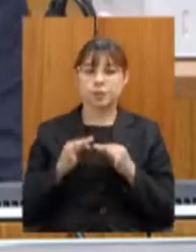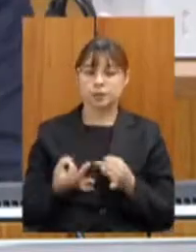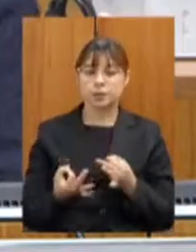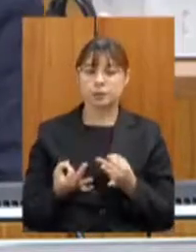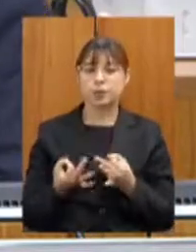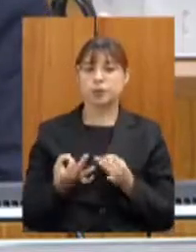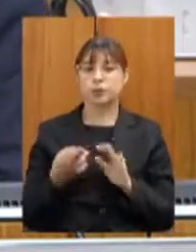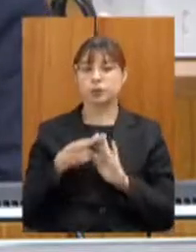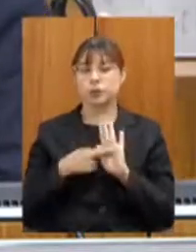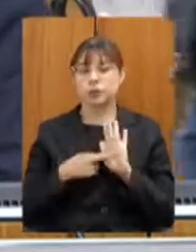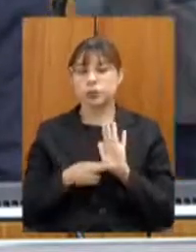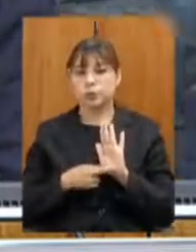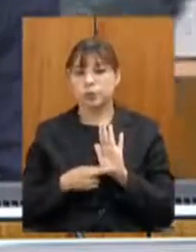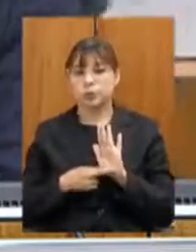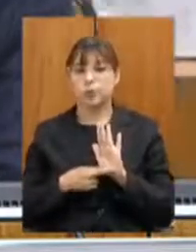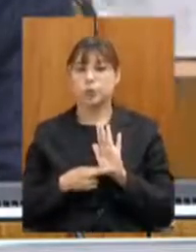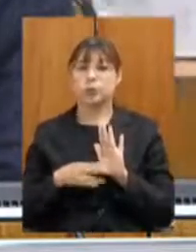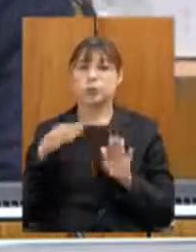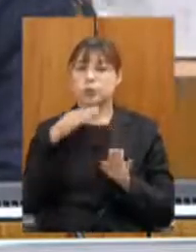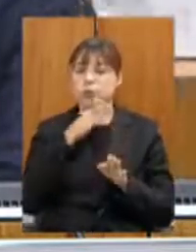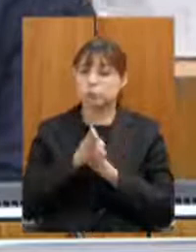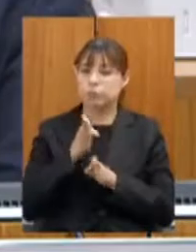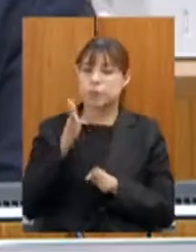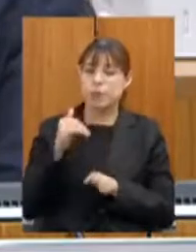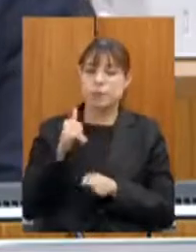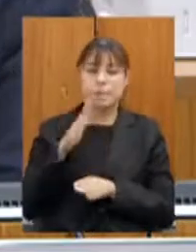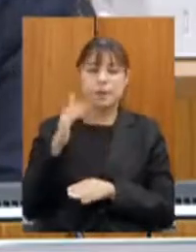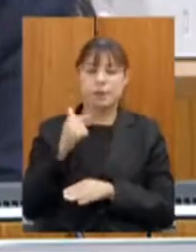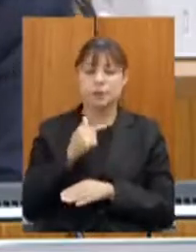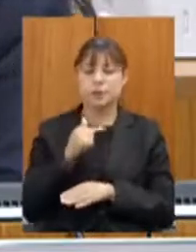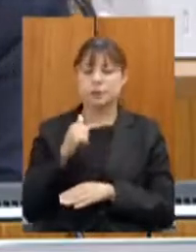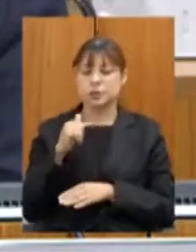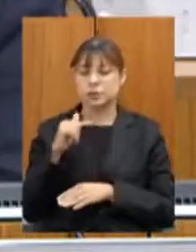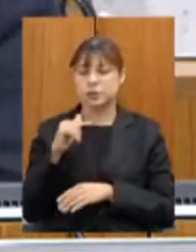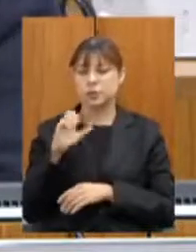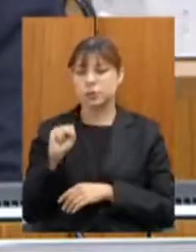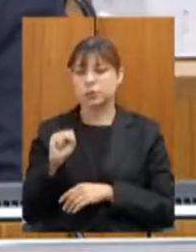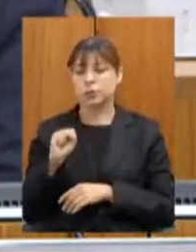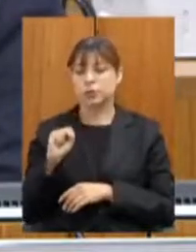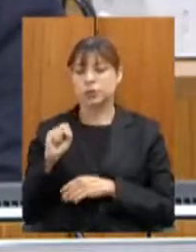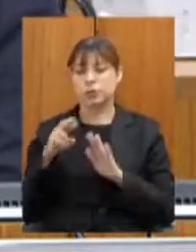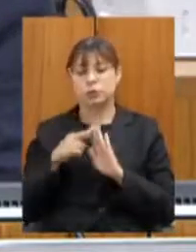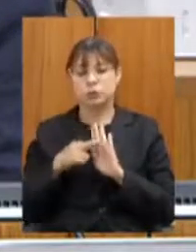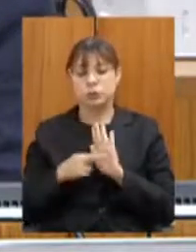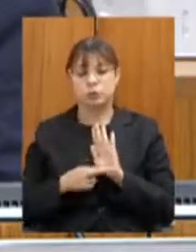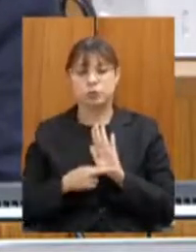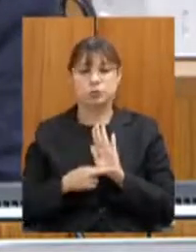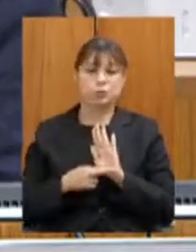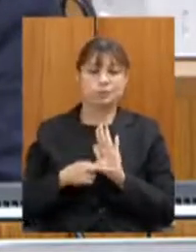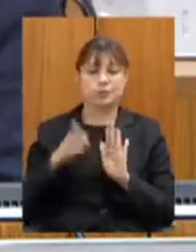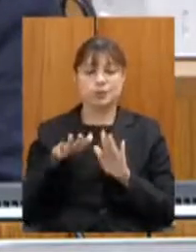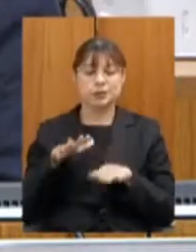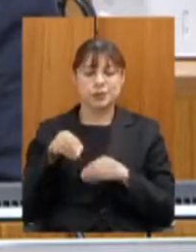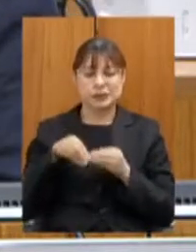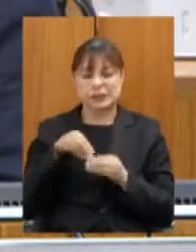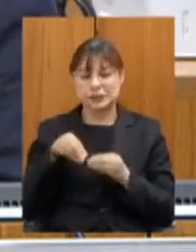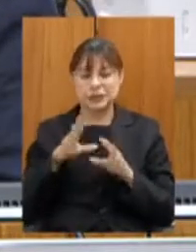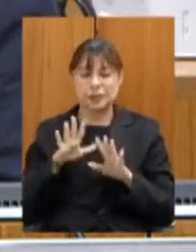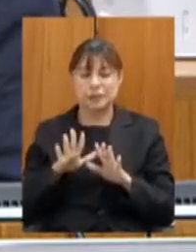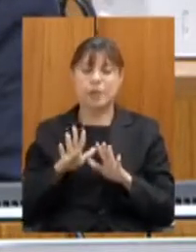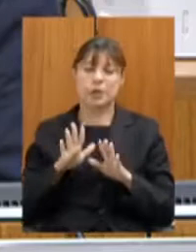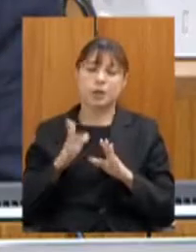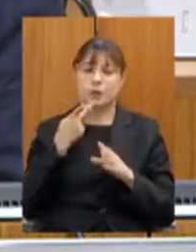revogaço das normas, identificamos mais de 78 normas que, de maneira um pouco emaranhadas, tratavam do transporte